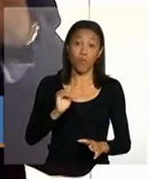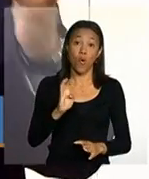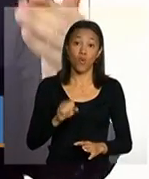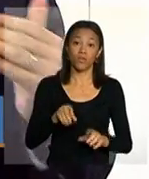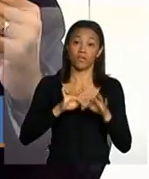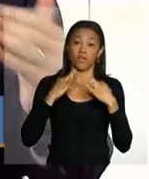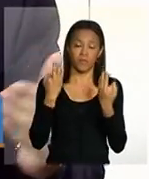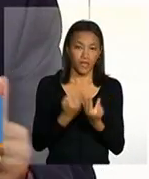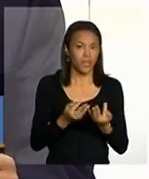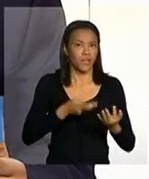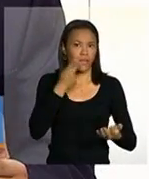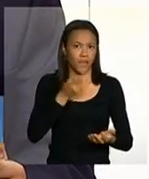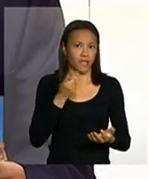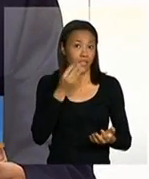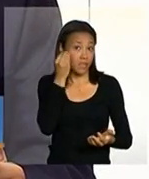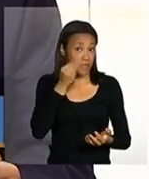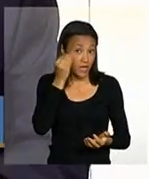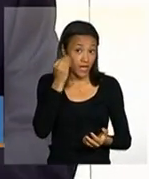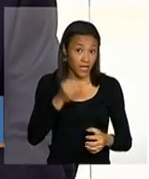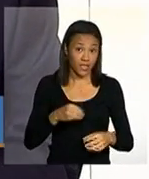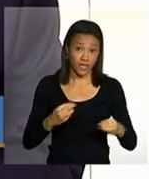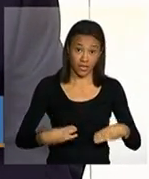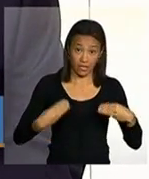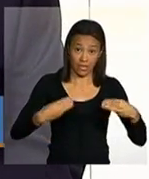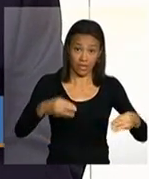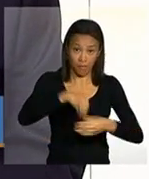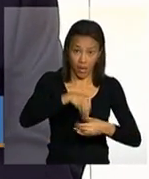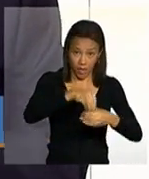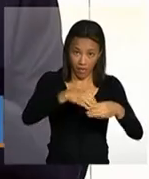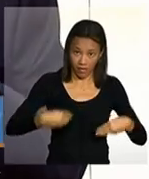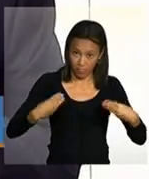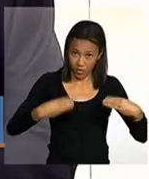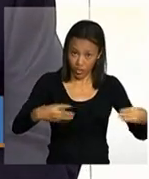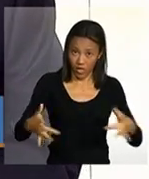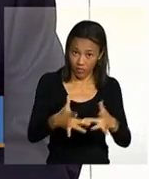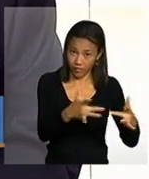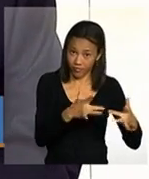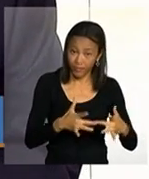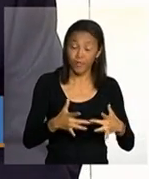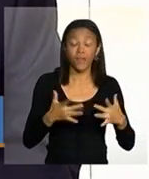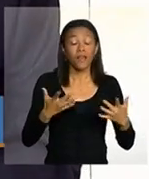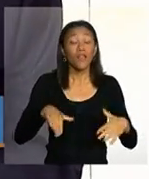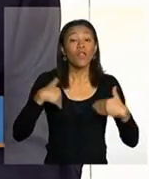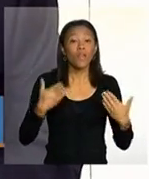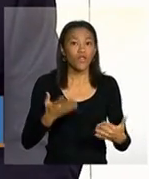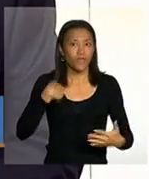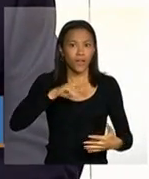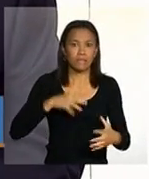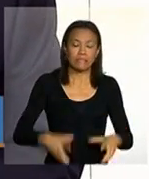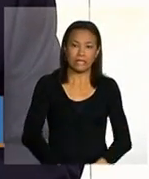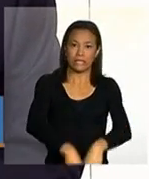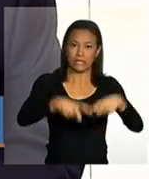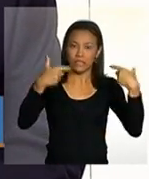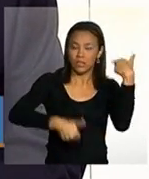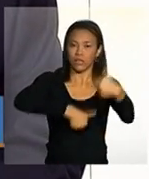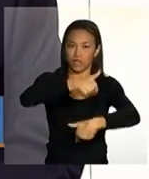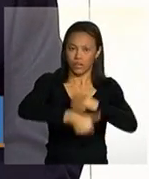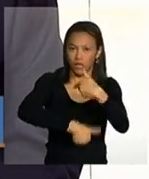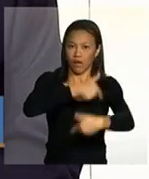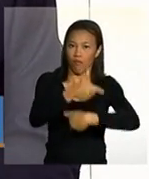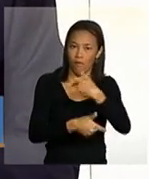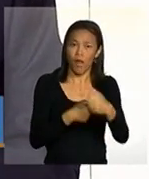dessa experiência intersetorial, experiência federativa, nós estamos falando de algo gigantesco, né? Porque nós temos